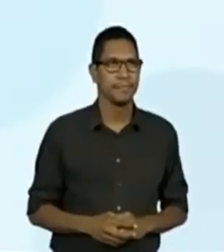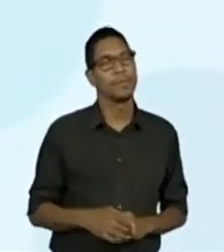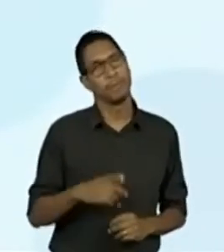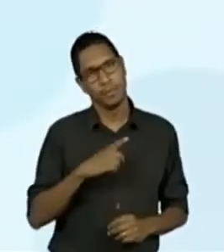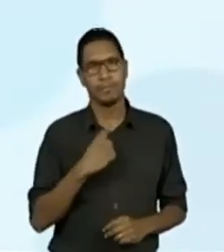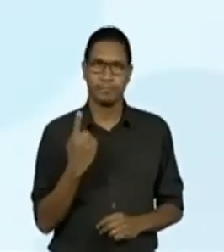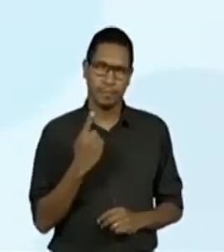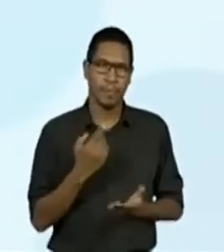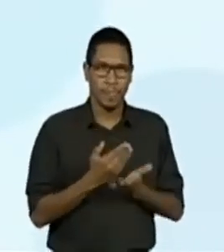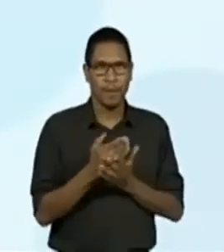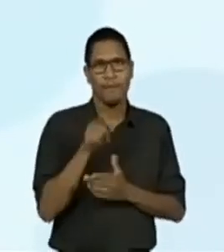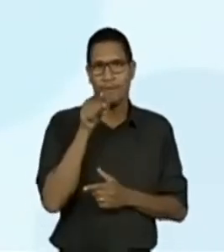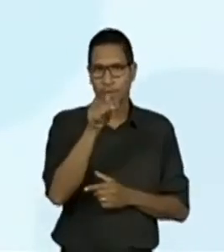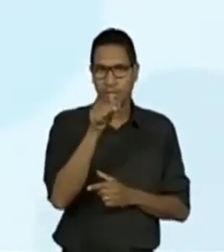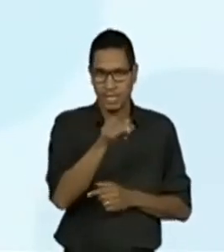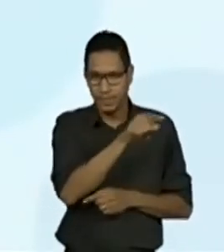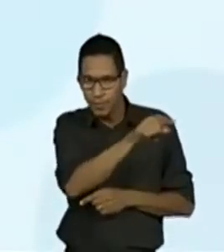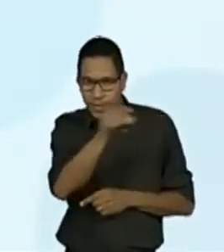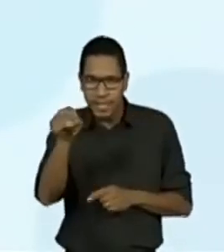Vocês podem